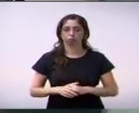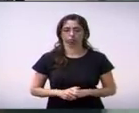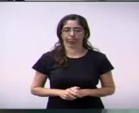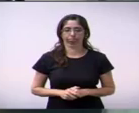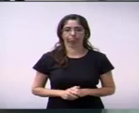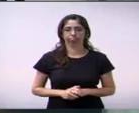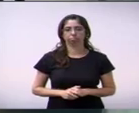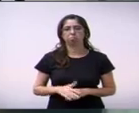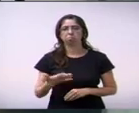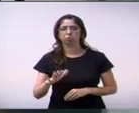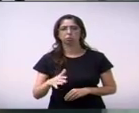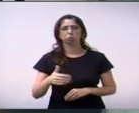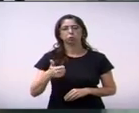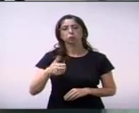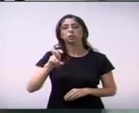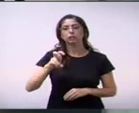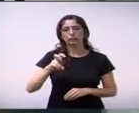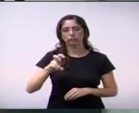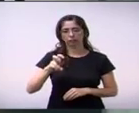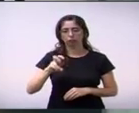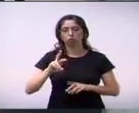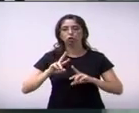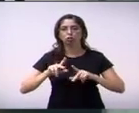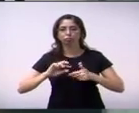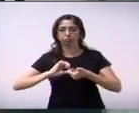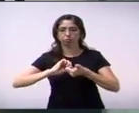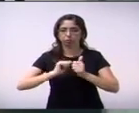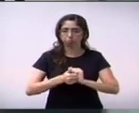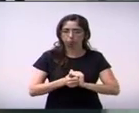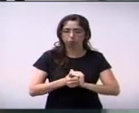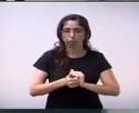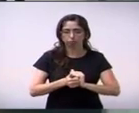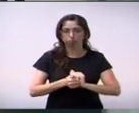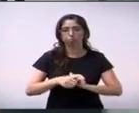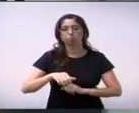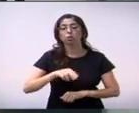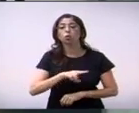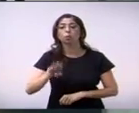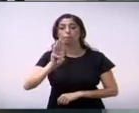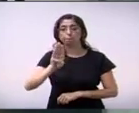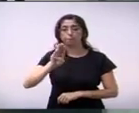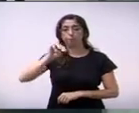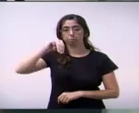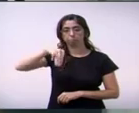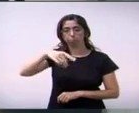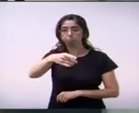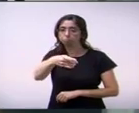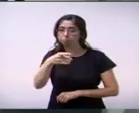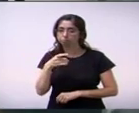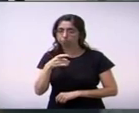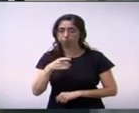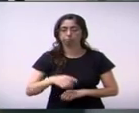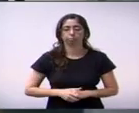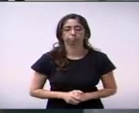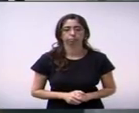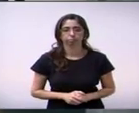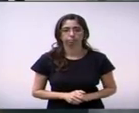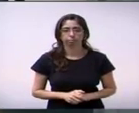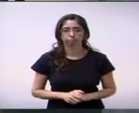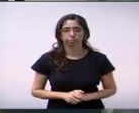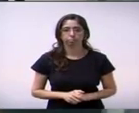com aproximadamente 15 modalidades, inclusive a BMX, que agora também faz parte das